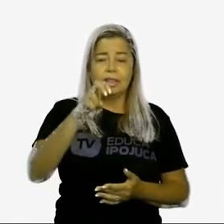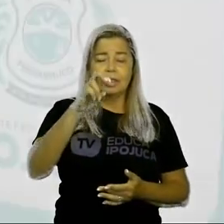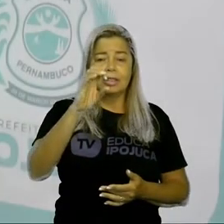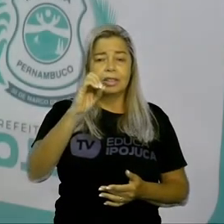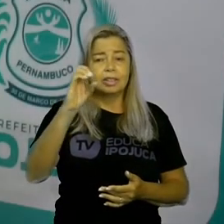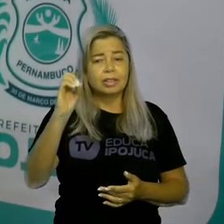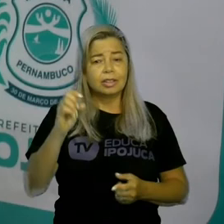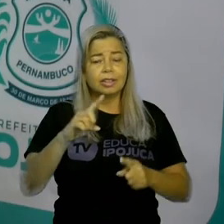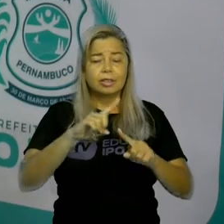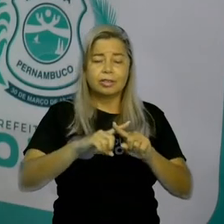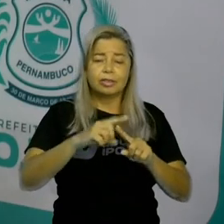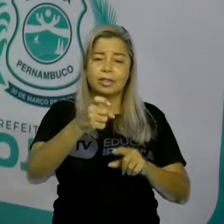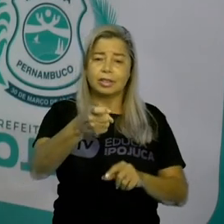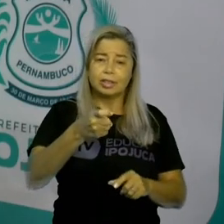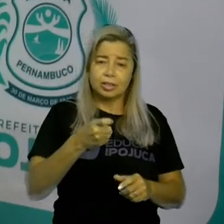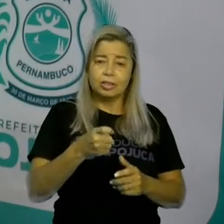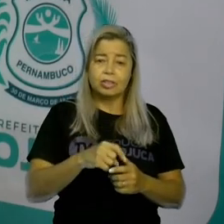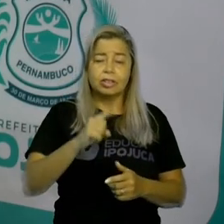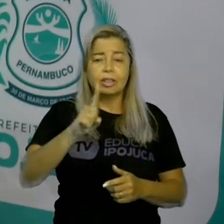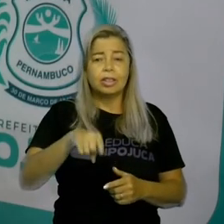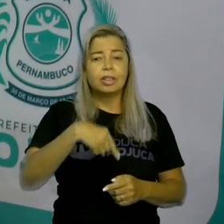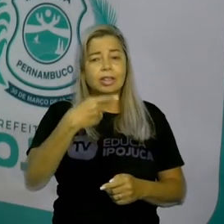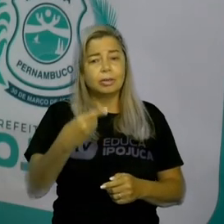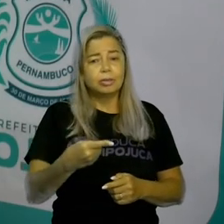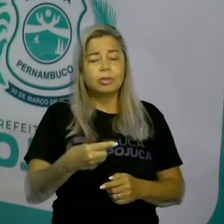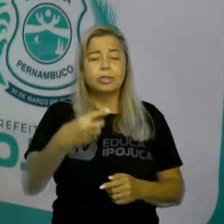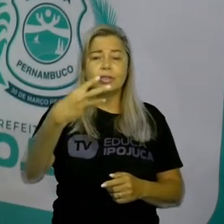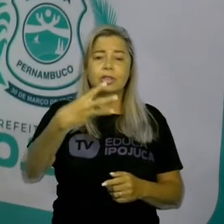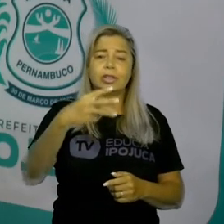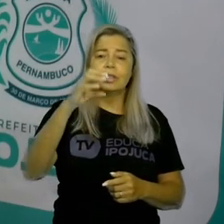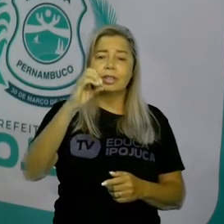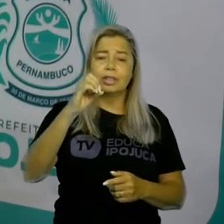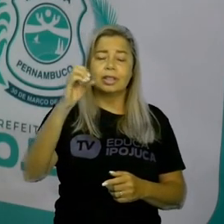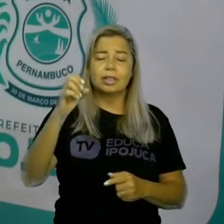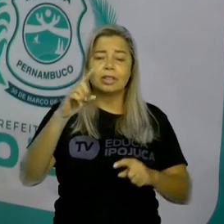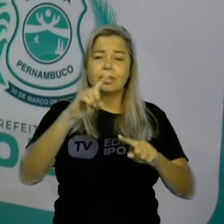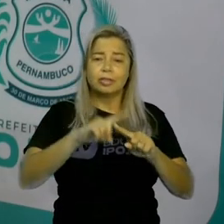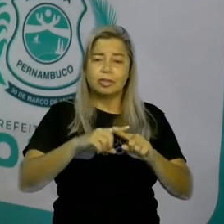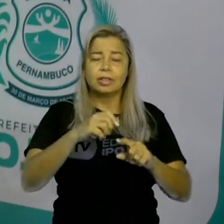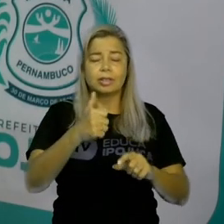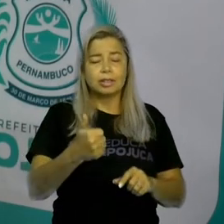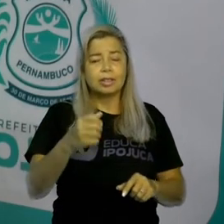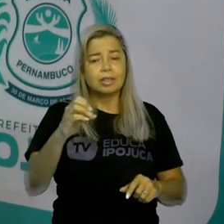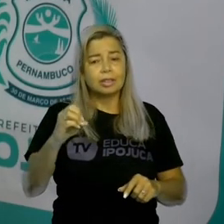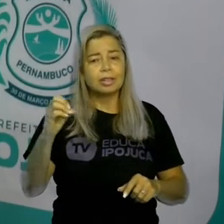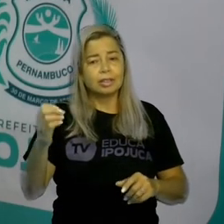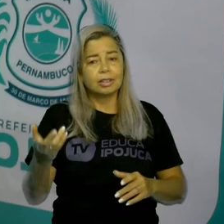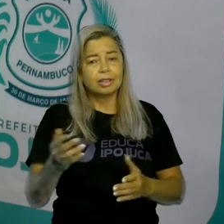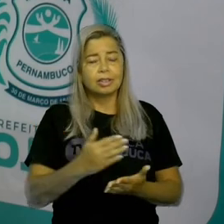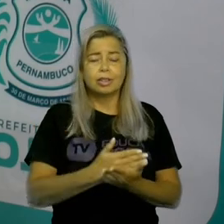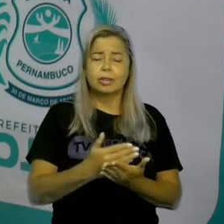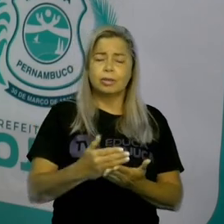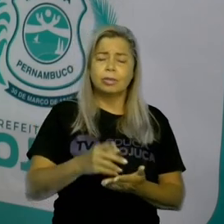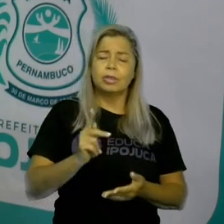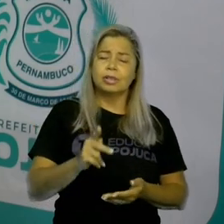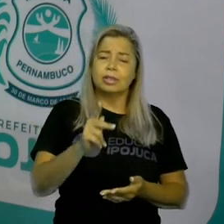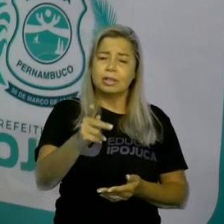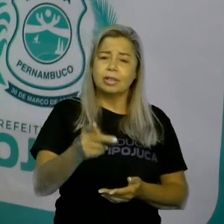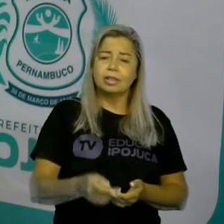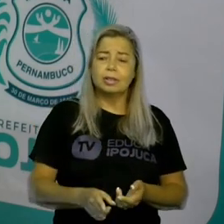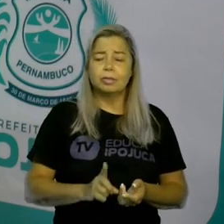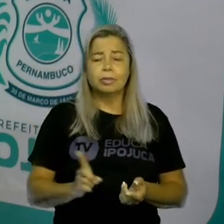vezes 100. Para você não se perder na setinha. Você começa sempre pelo lado do X e depois o outro